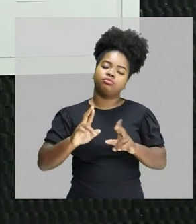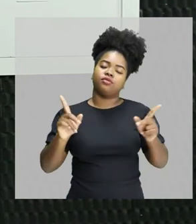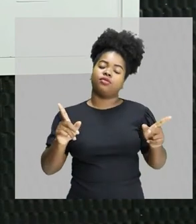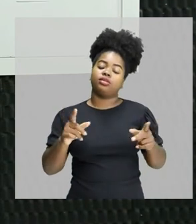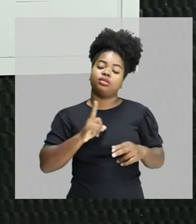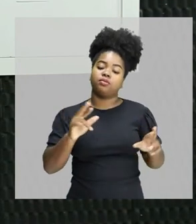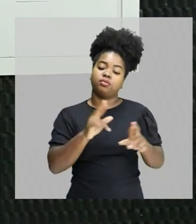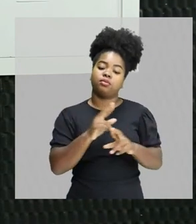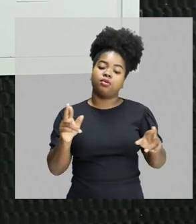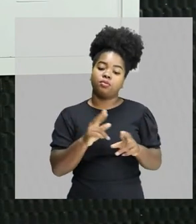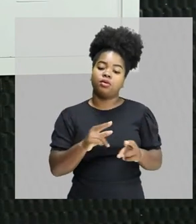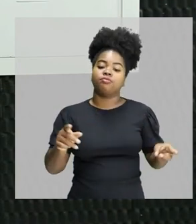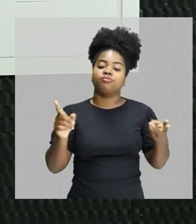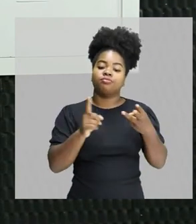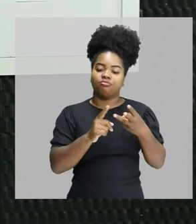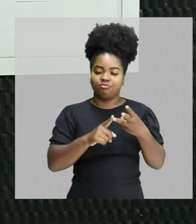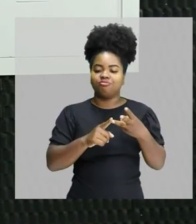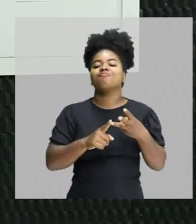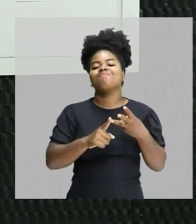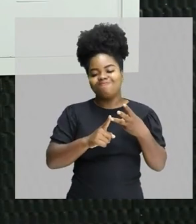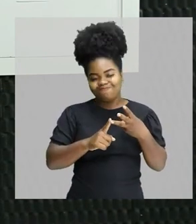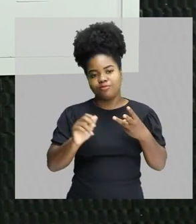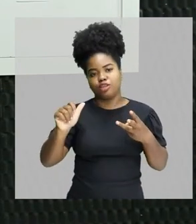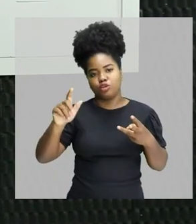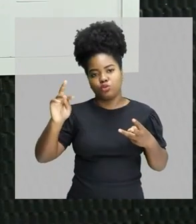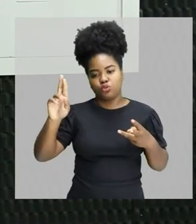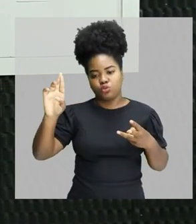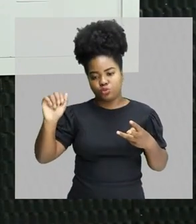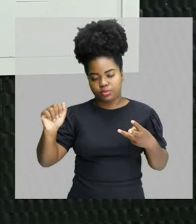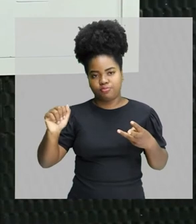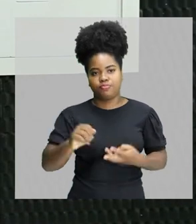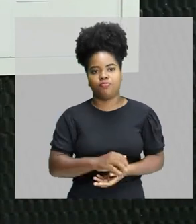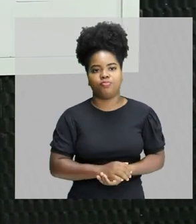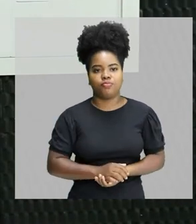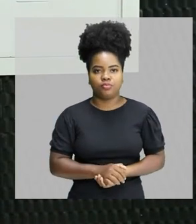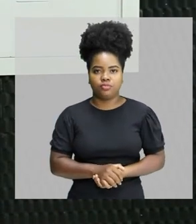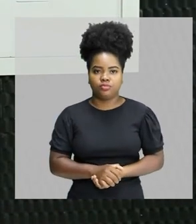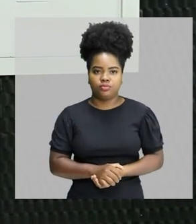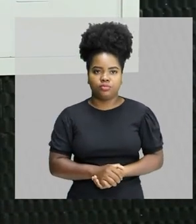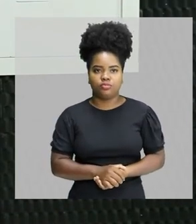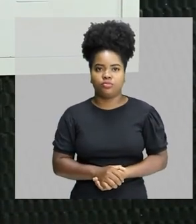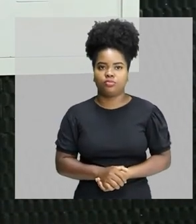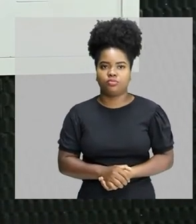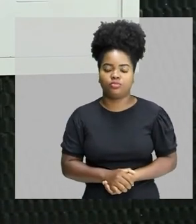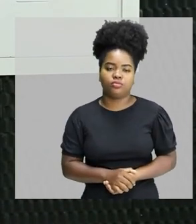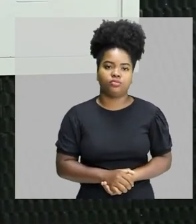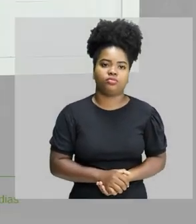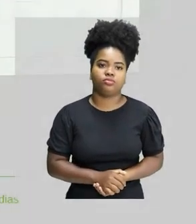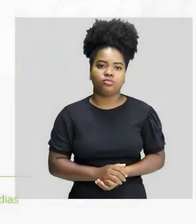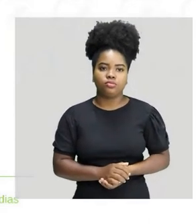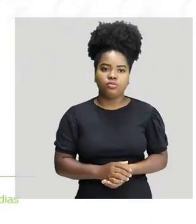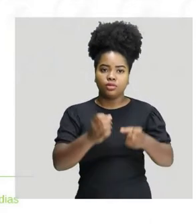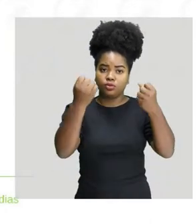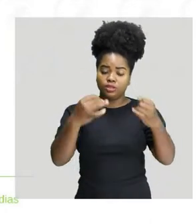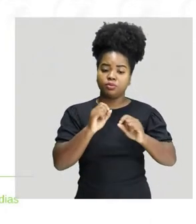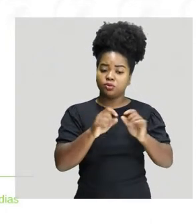uma relação de som grave e de som agudo. Tá ok? Certo? Bom, então, ele